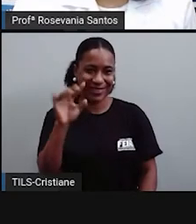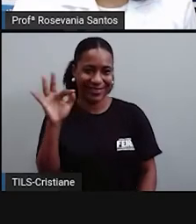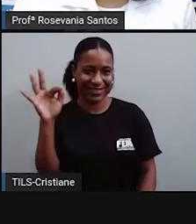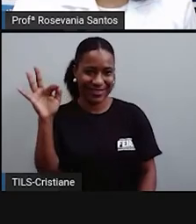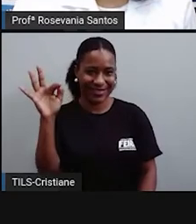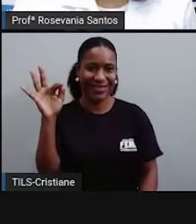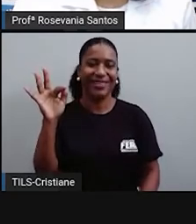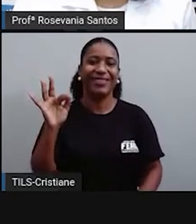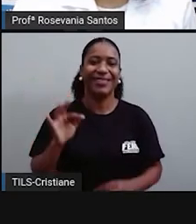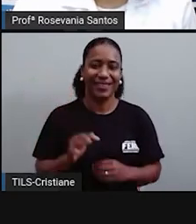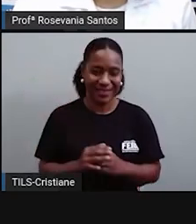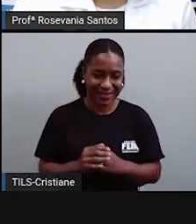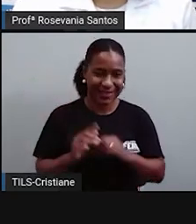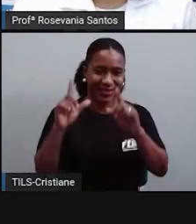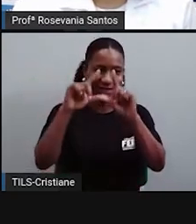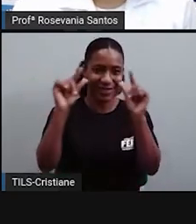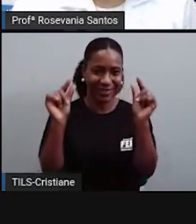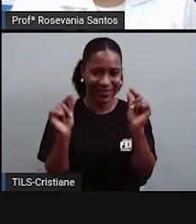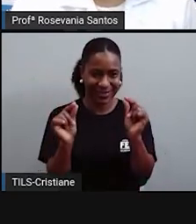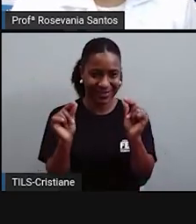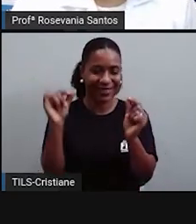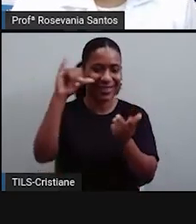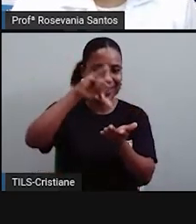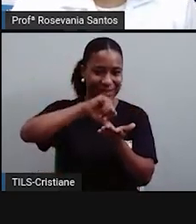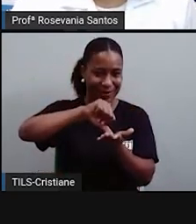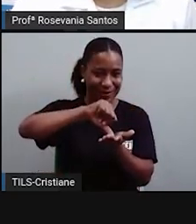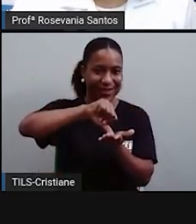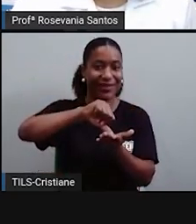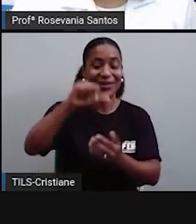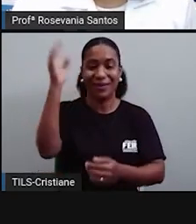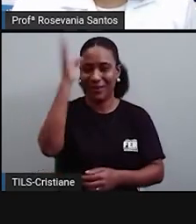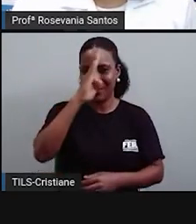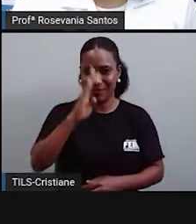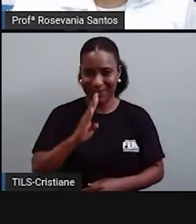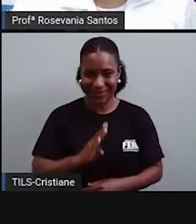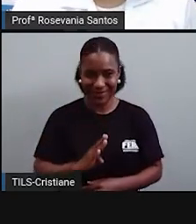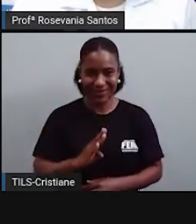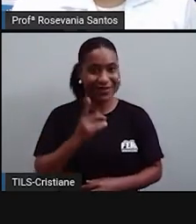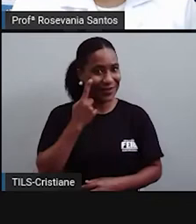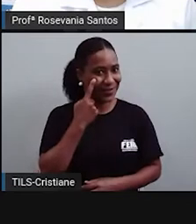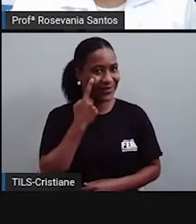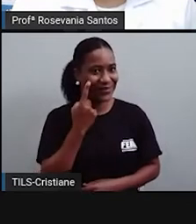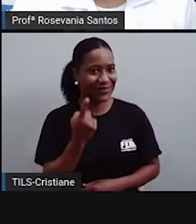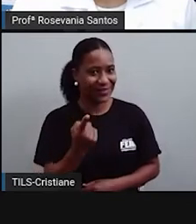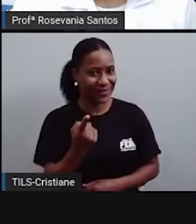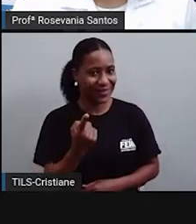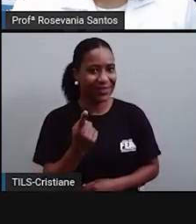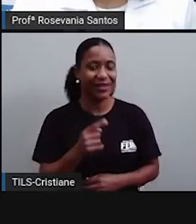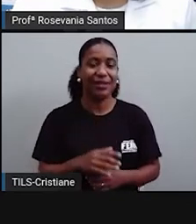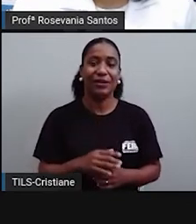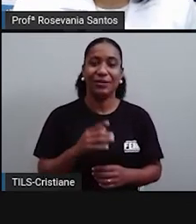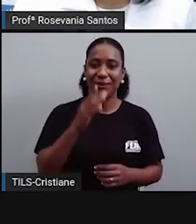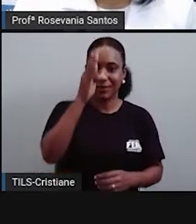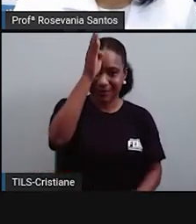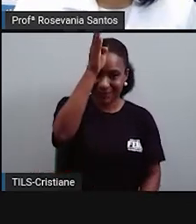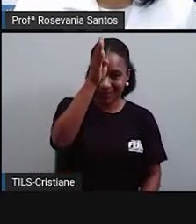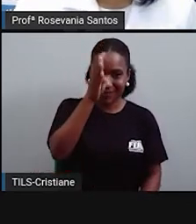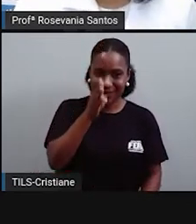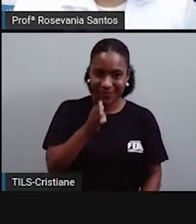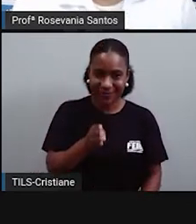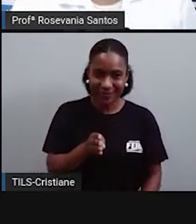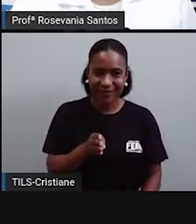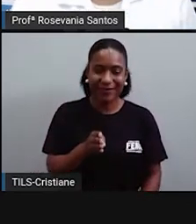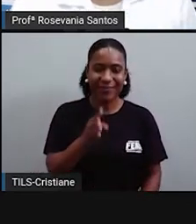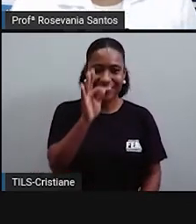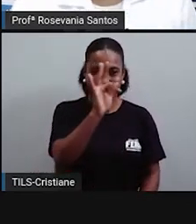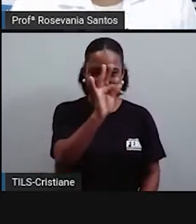A Brilha Brasília, que é a capital do país. Então, vá observando que a gente começou nessa região aqui.